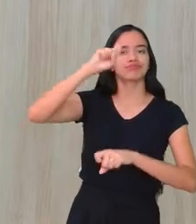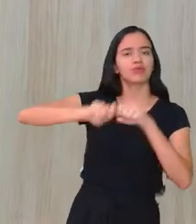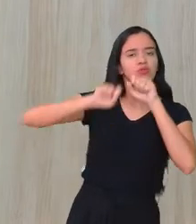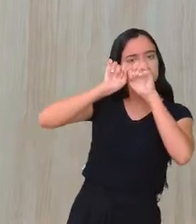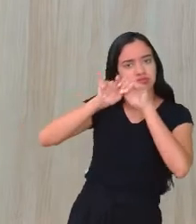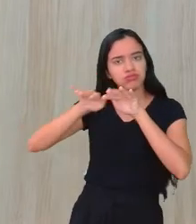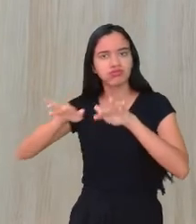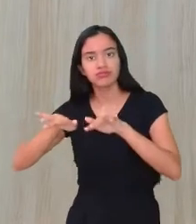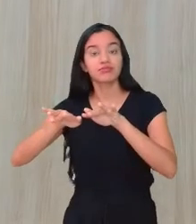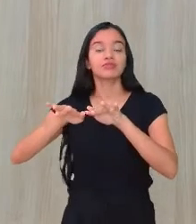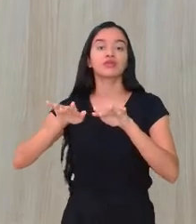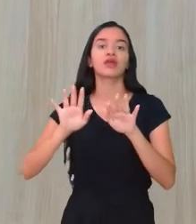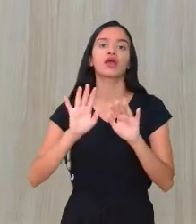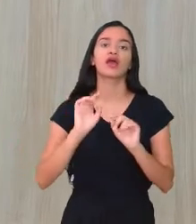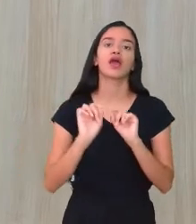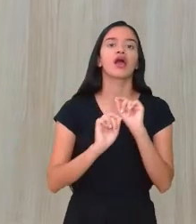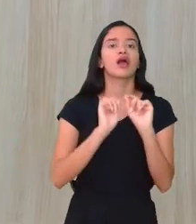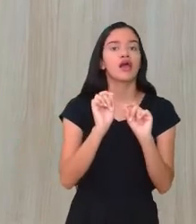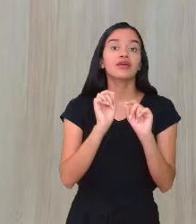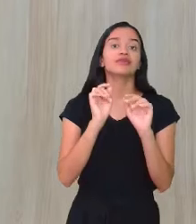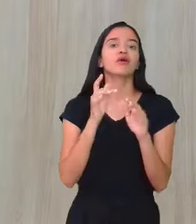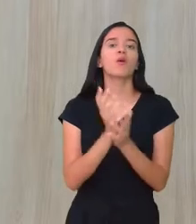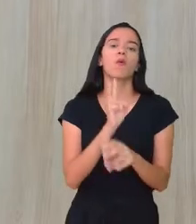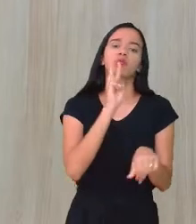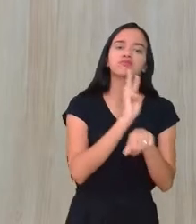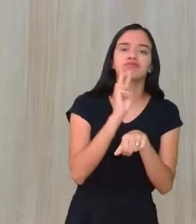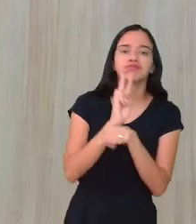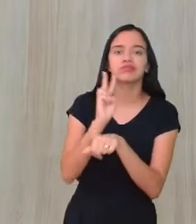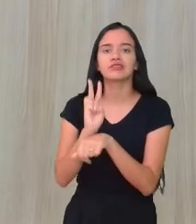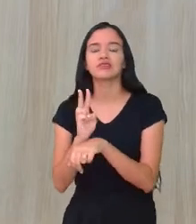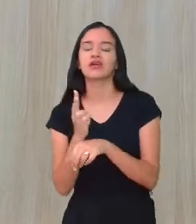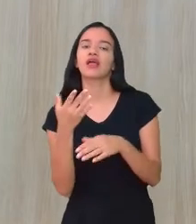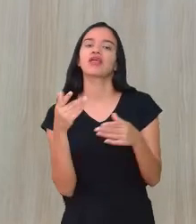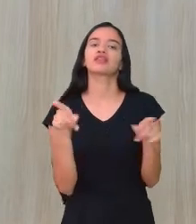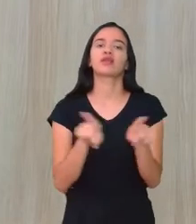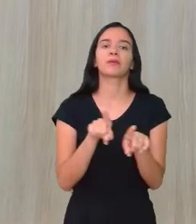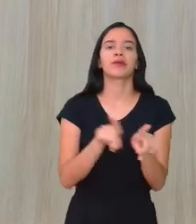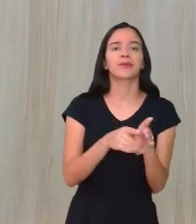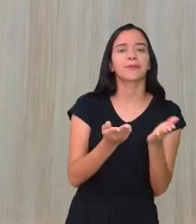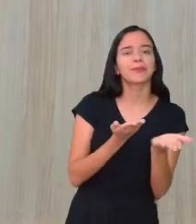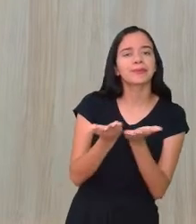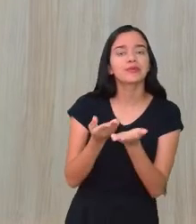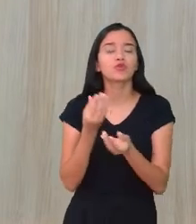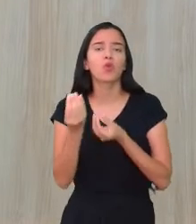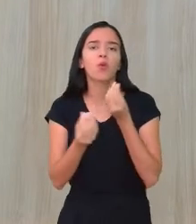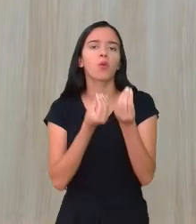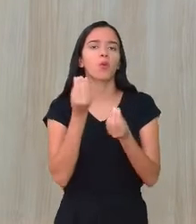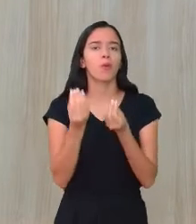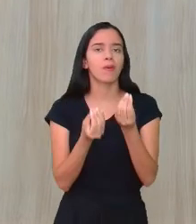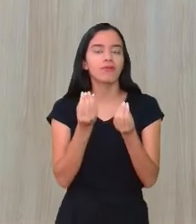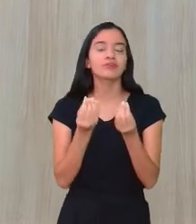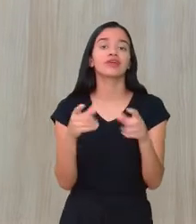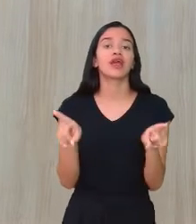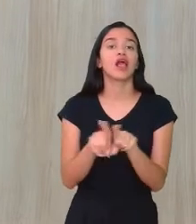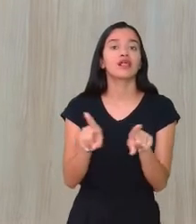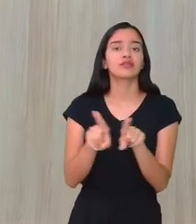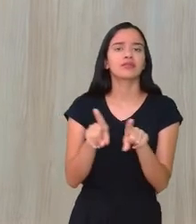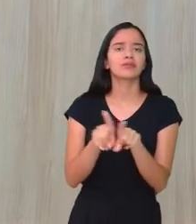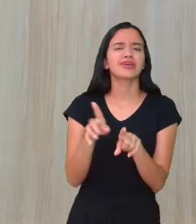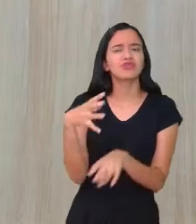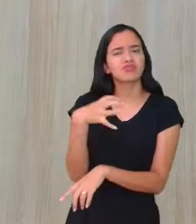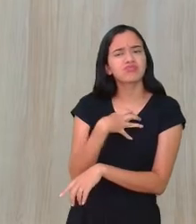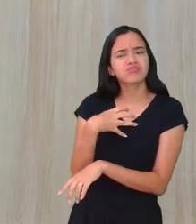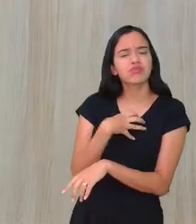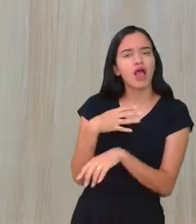transmissíveis, a prevenção, o tratamento como efeito, os sintomas de